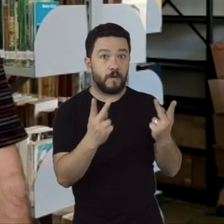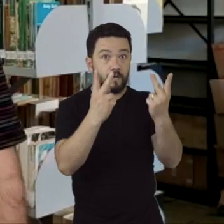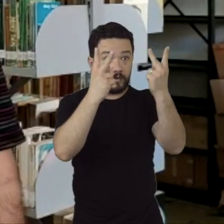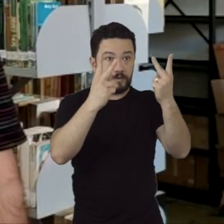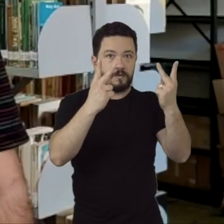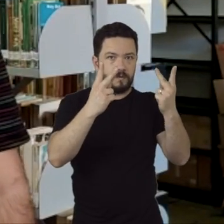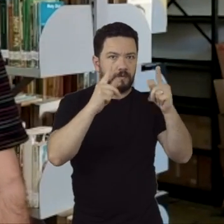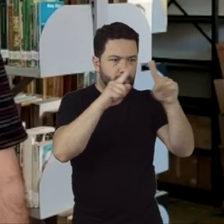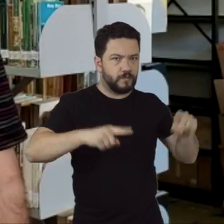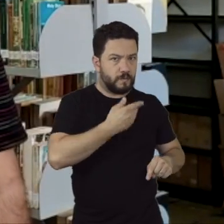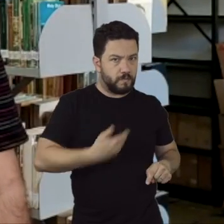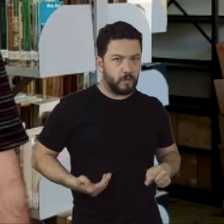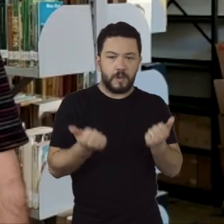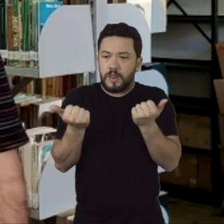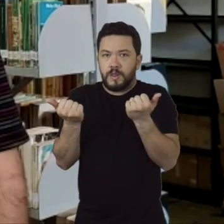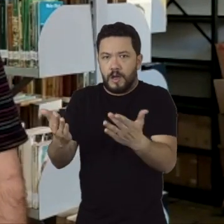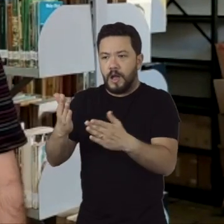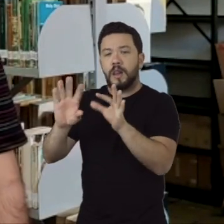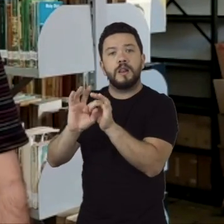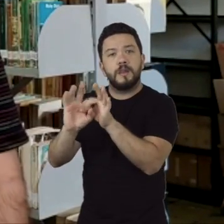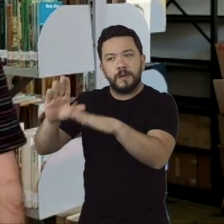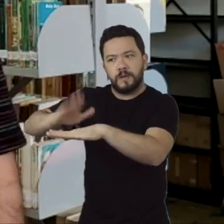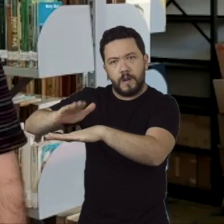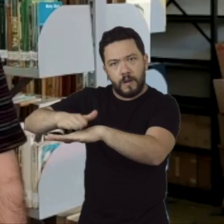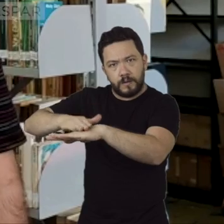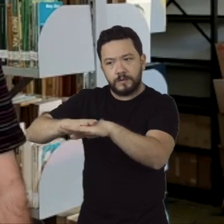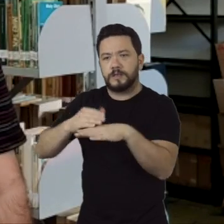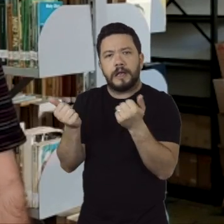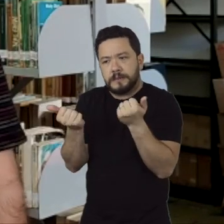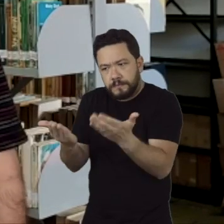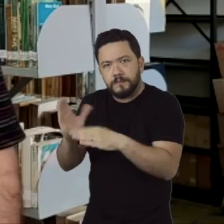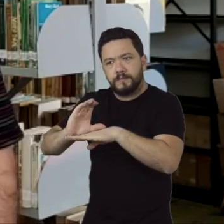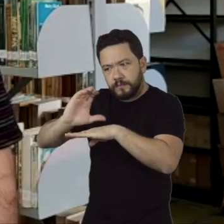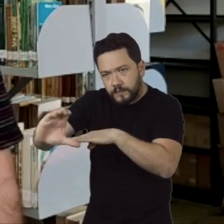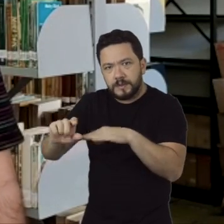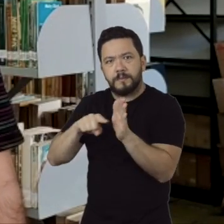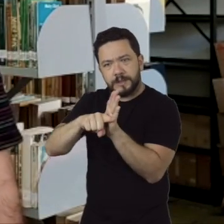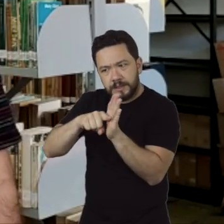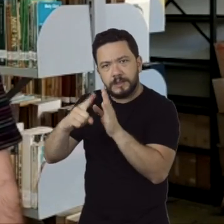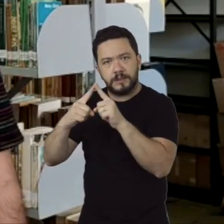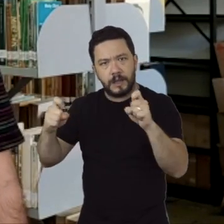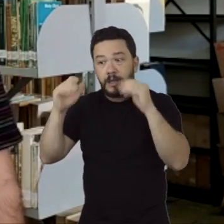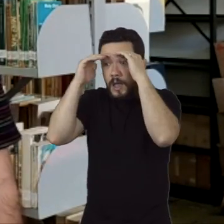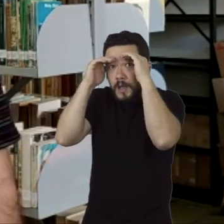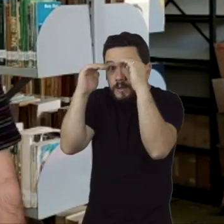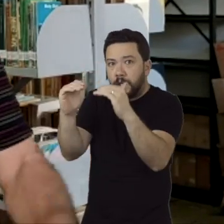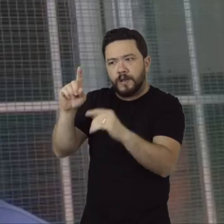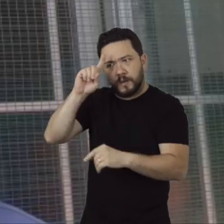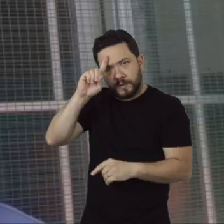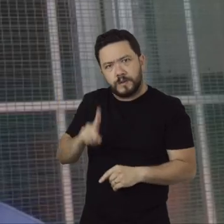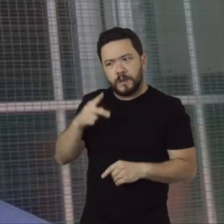público é garantir autonomia universitária, investimento público em ciência e tecnologia e respeitar os direitos dos